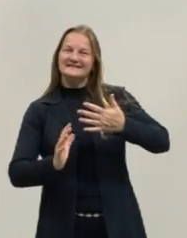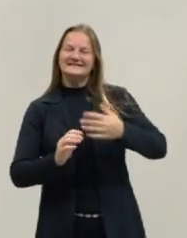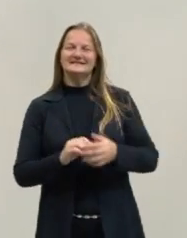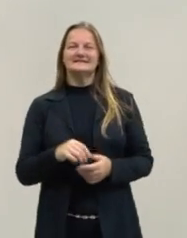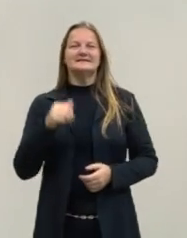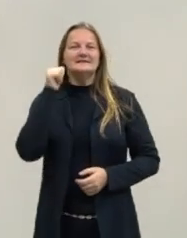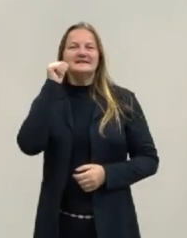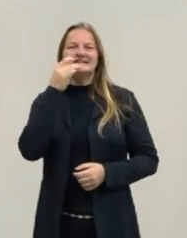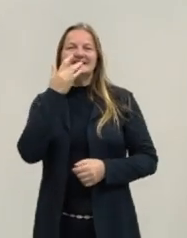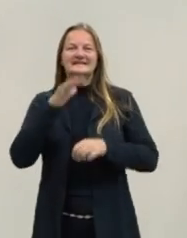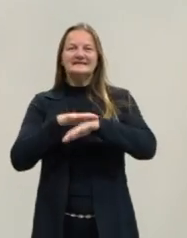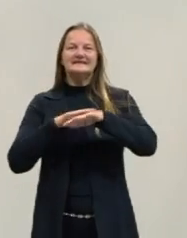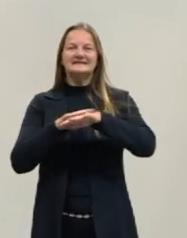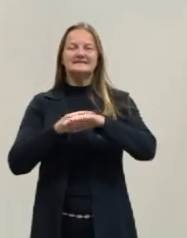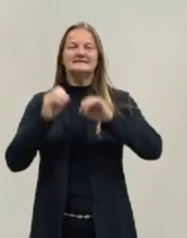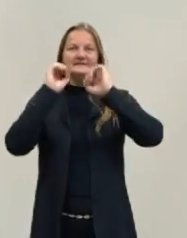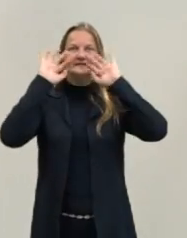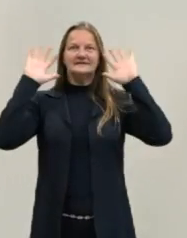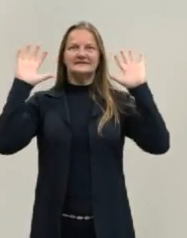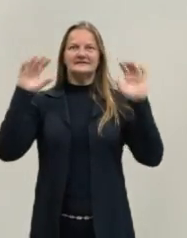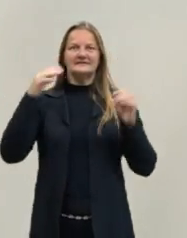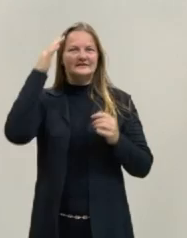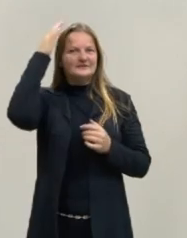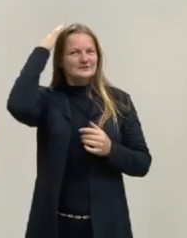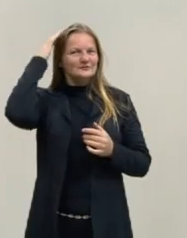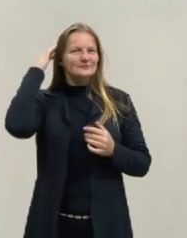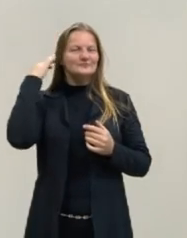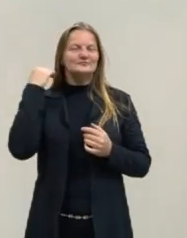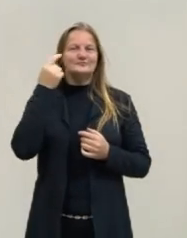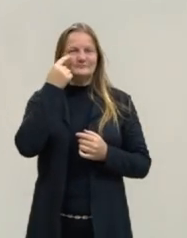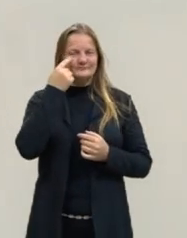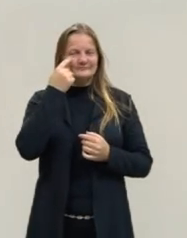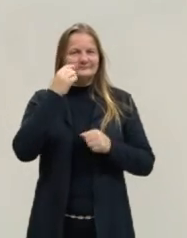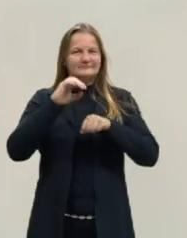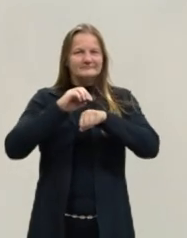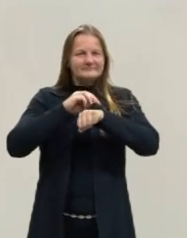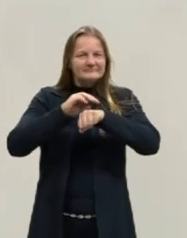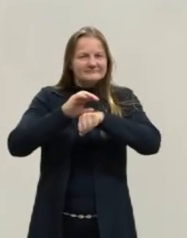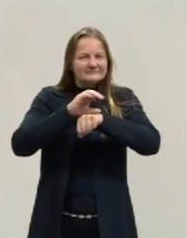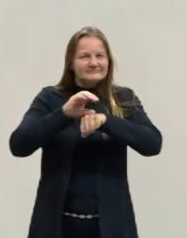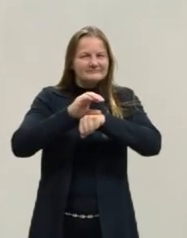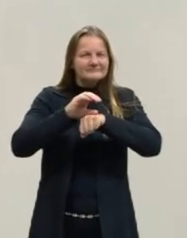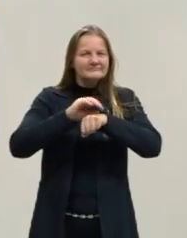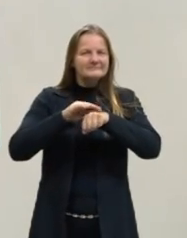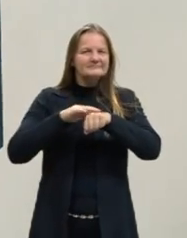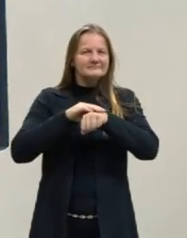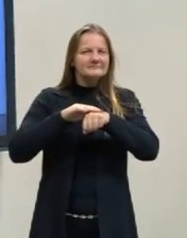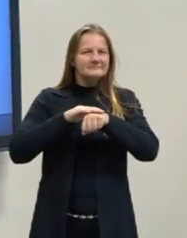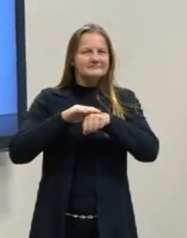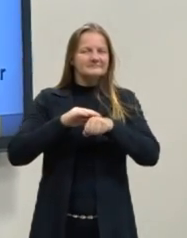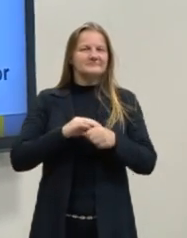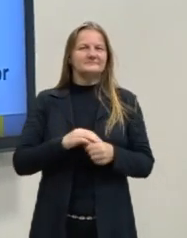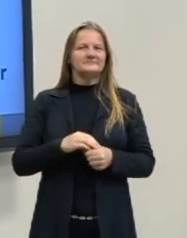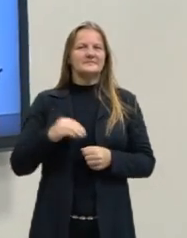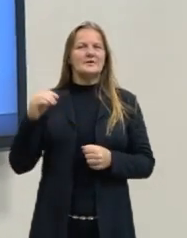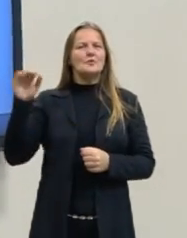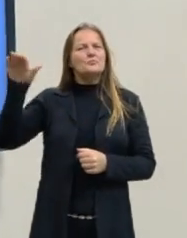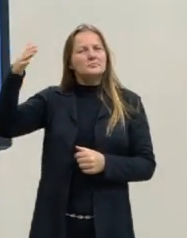uma mulher branca, de pele clara, cabelos e olhos castanhos, uso óculos e a minha estatura é média.